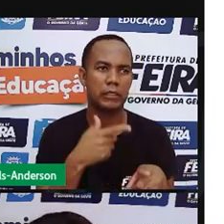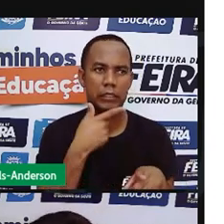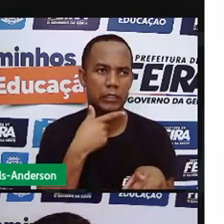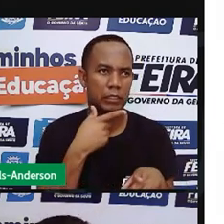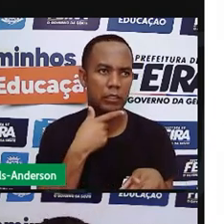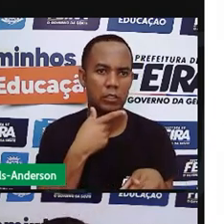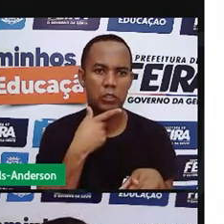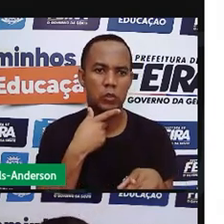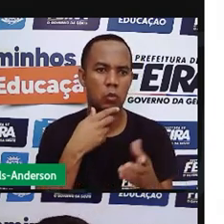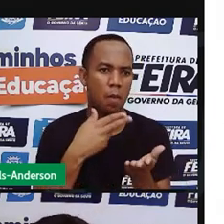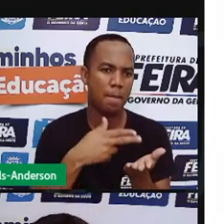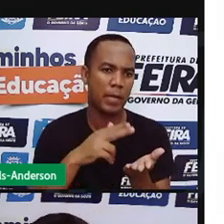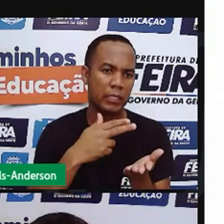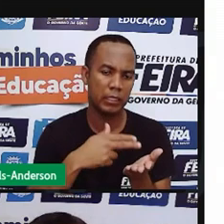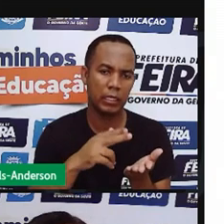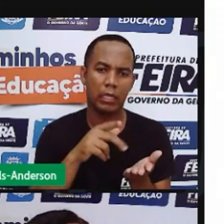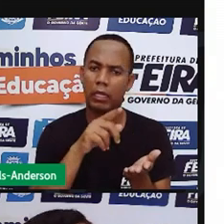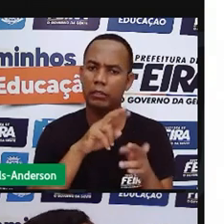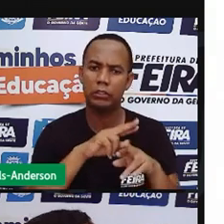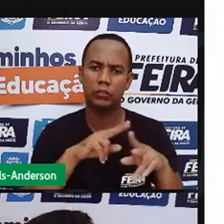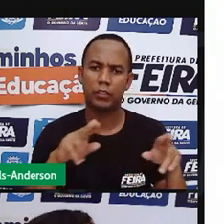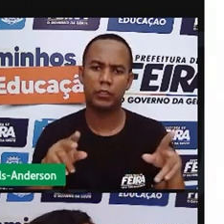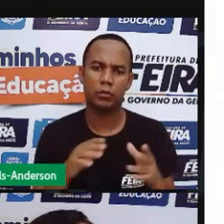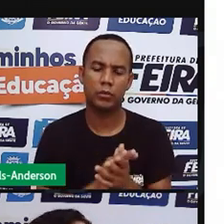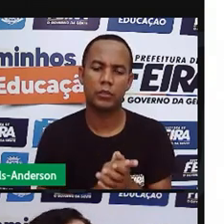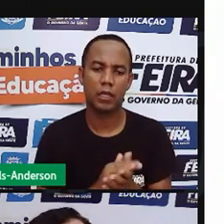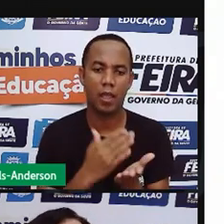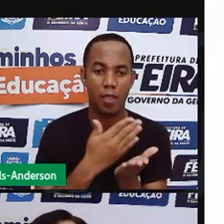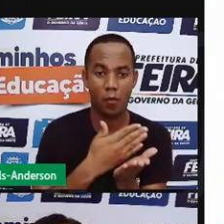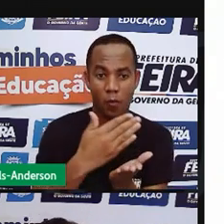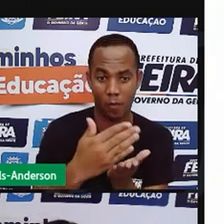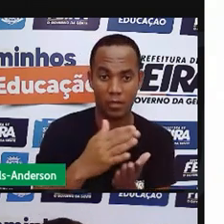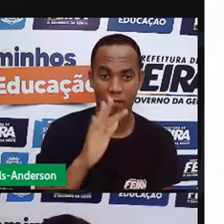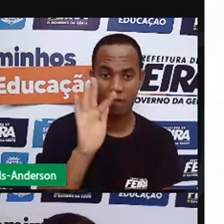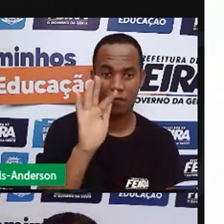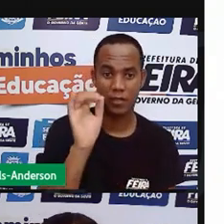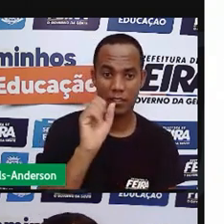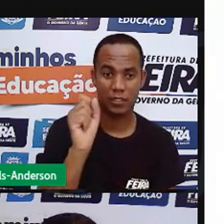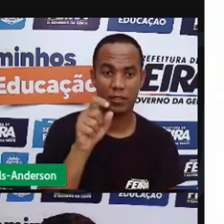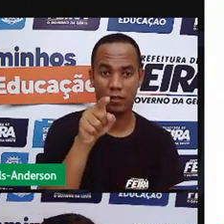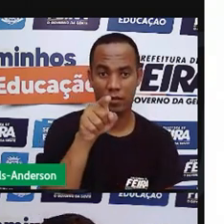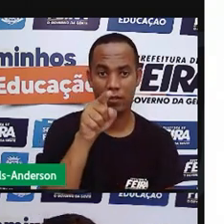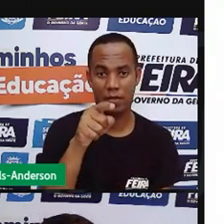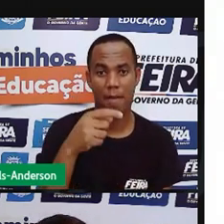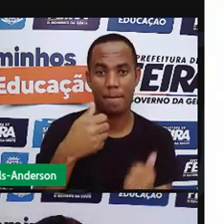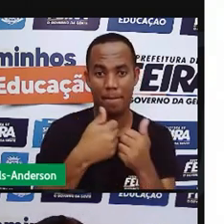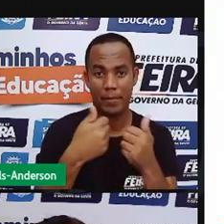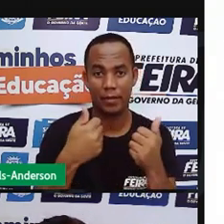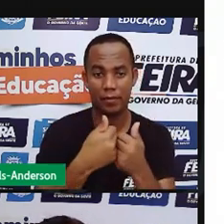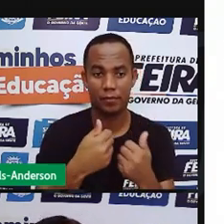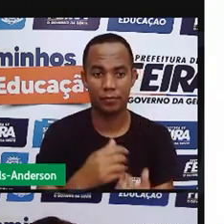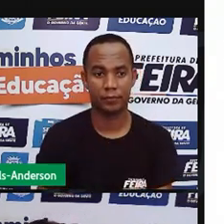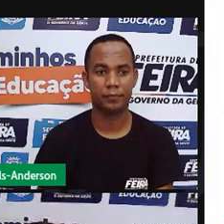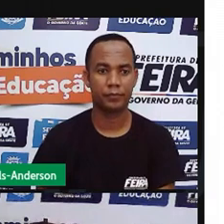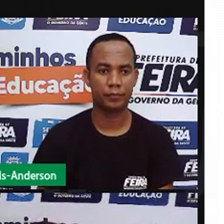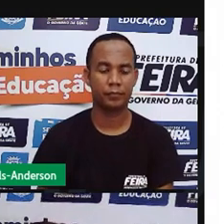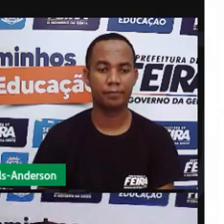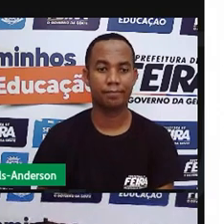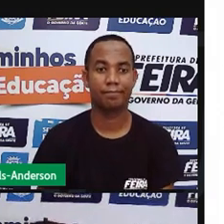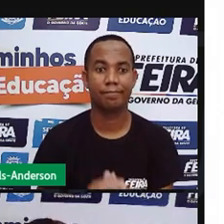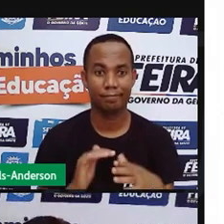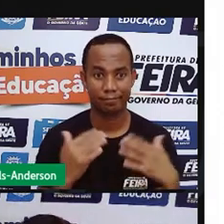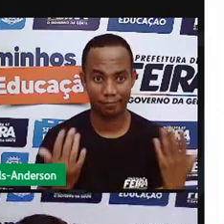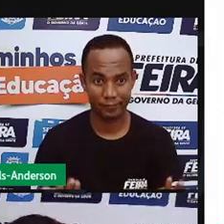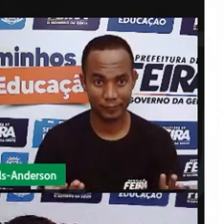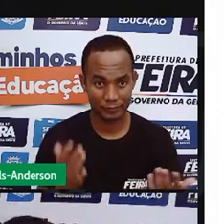justamente desse lugar que surgiu Feira de Santana. E aí,